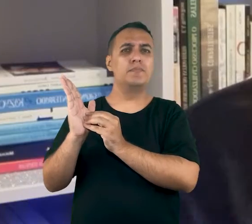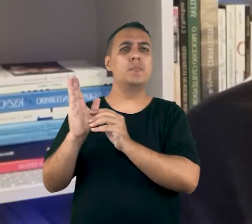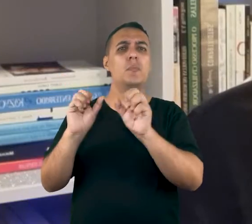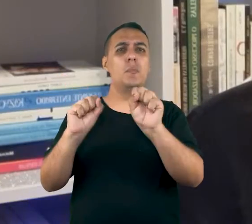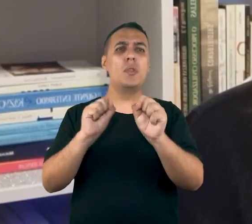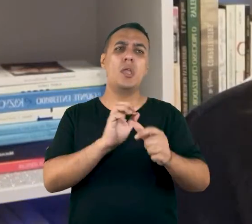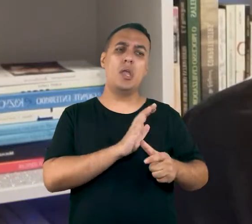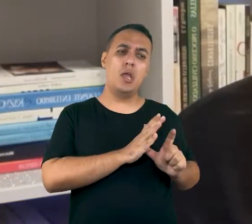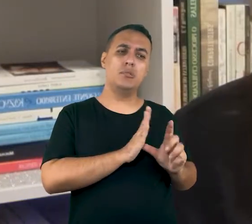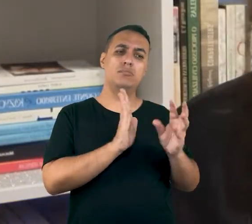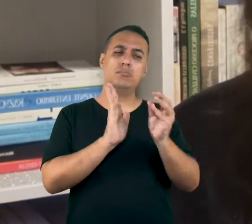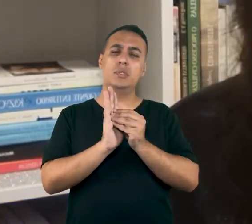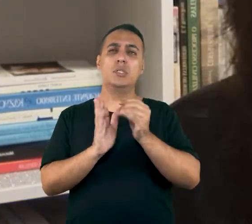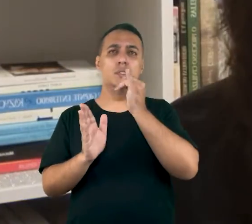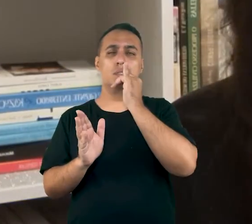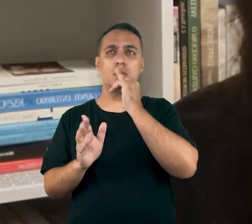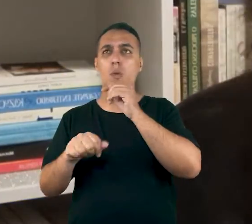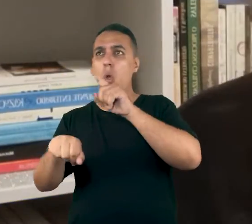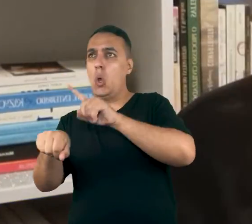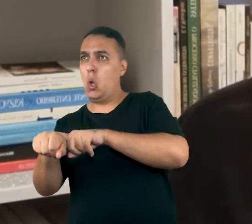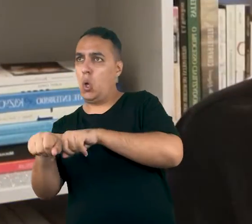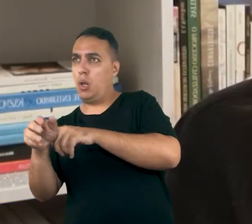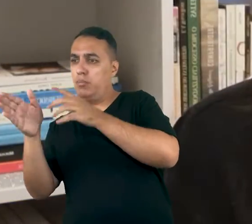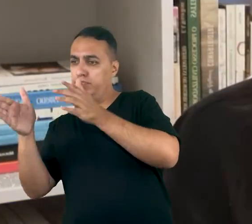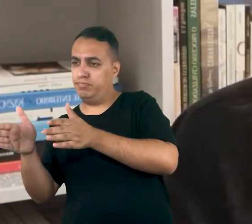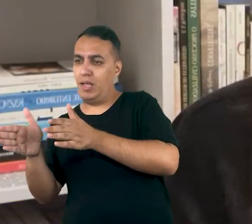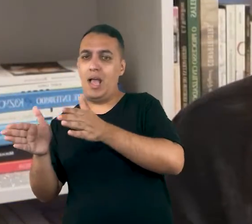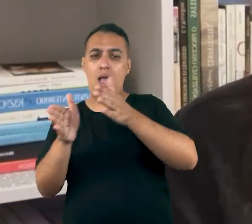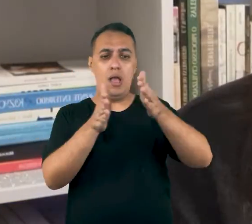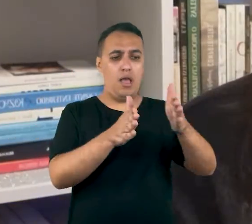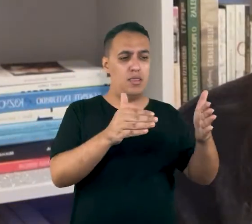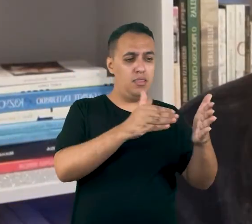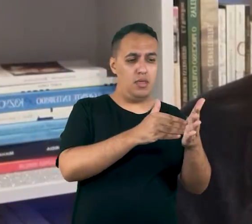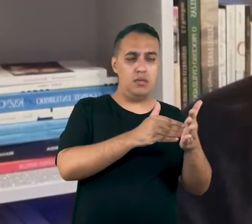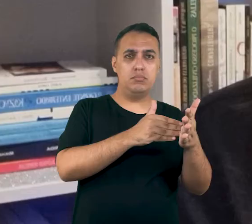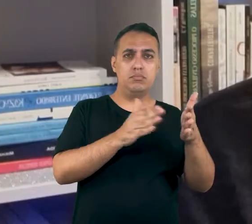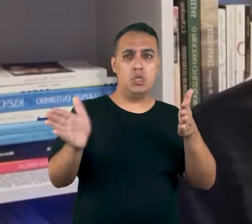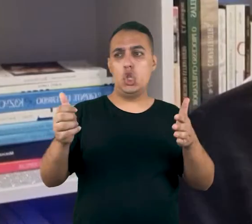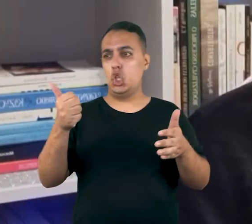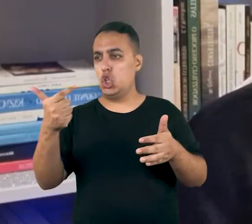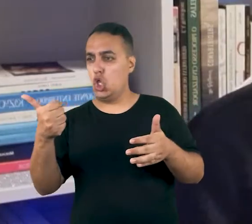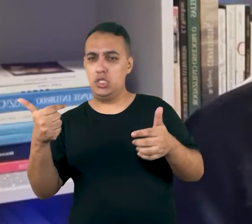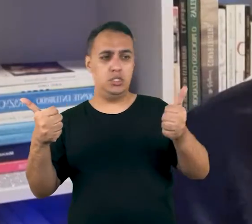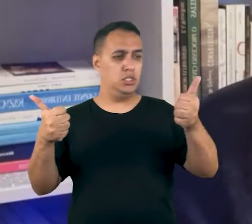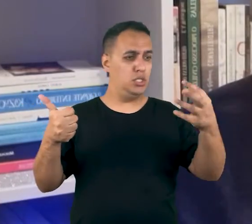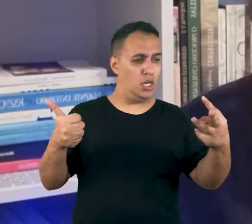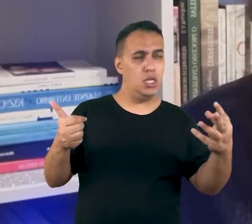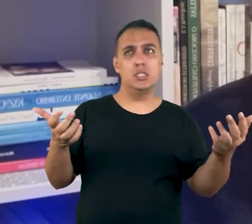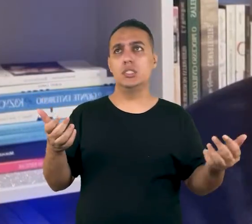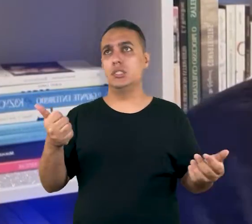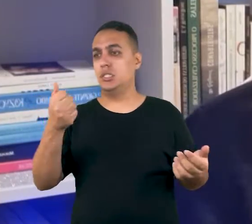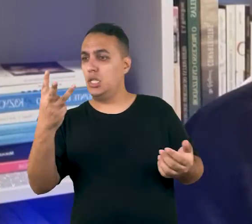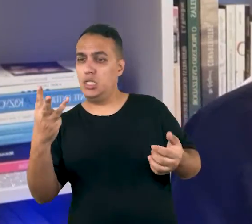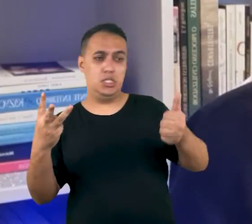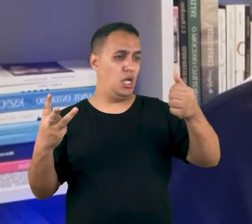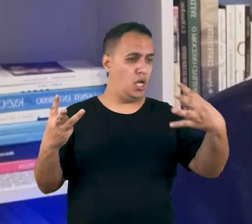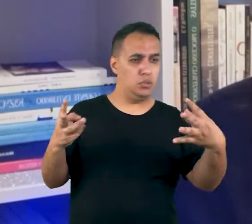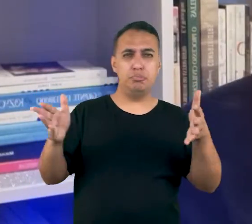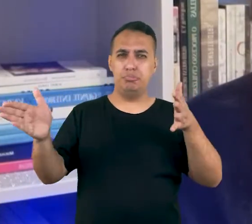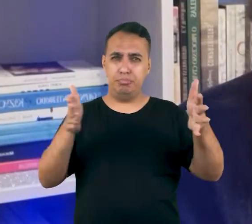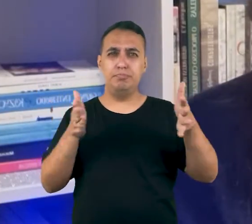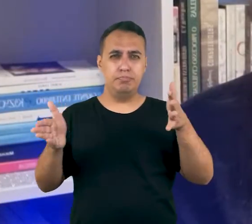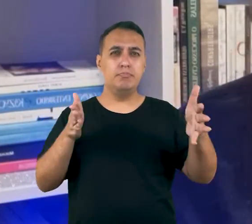ter uma pré-anotação dizendo, olha, de tal hora a tal hora, né, das 12 às 13 horas, das 13 às 14